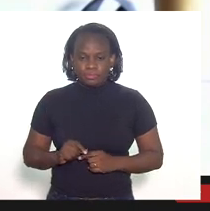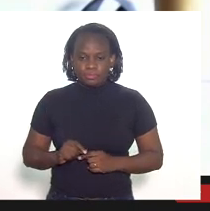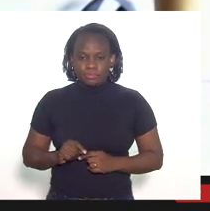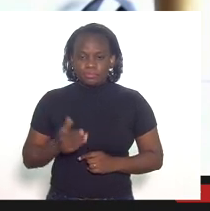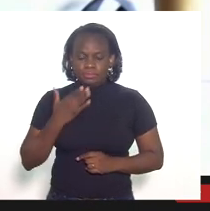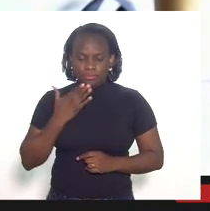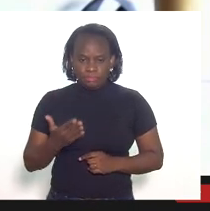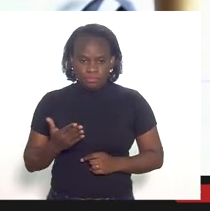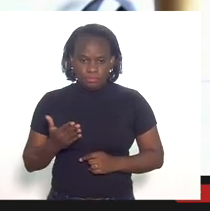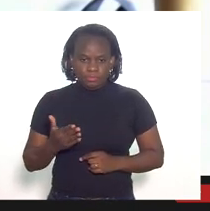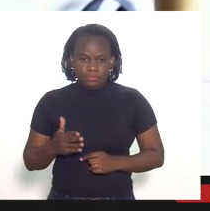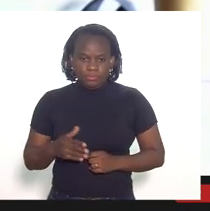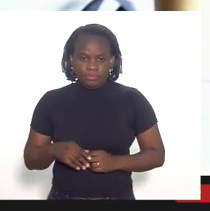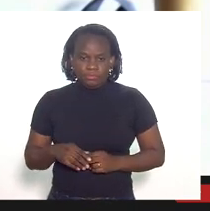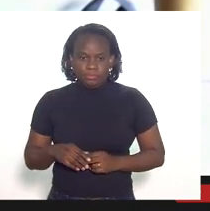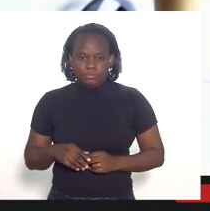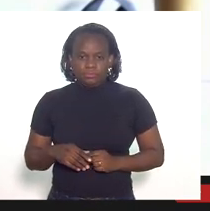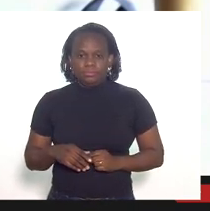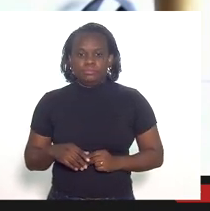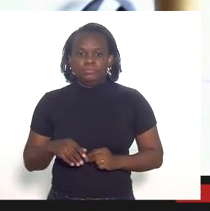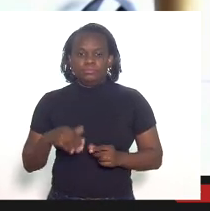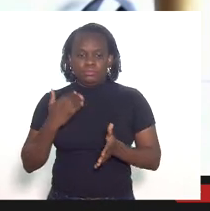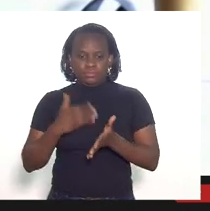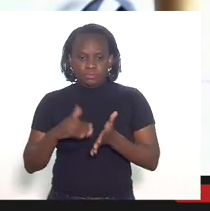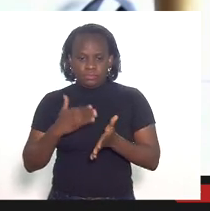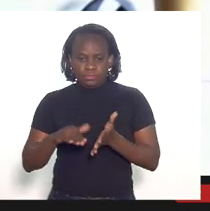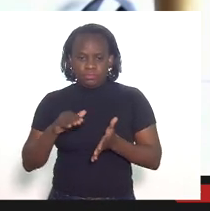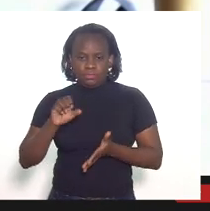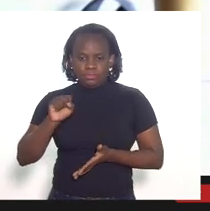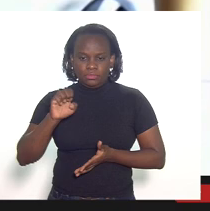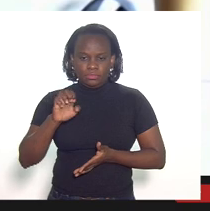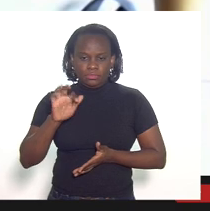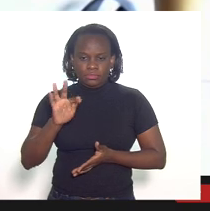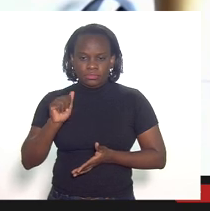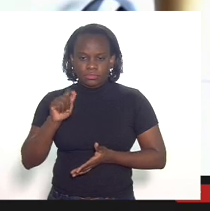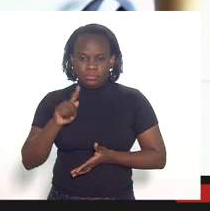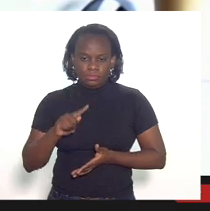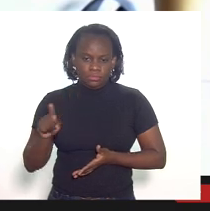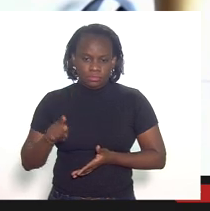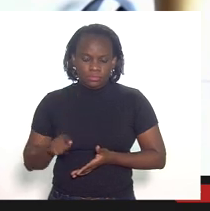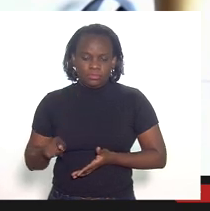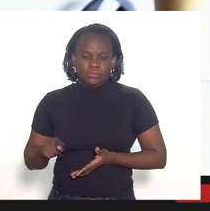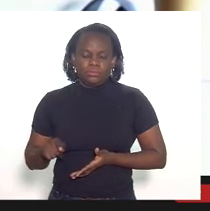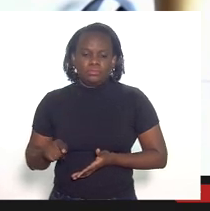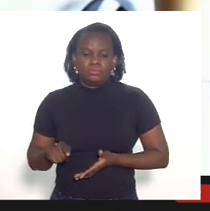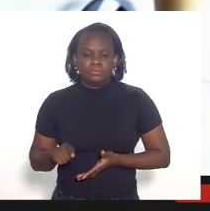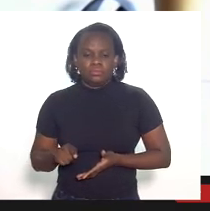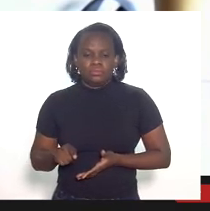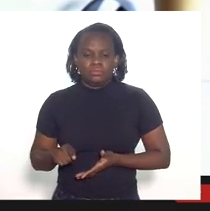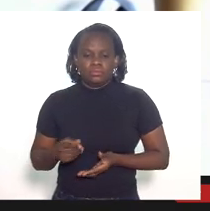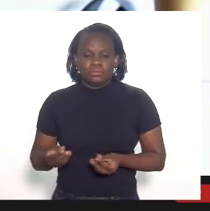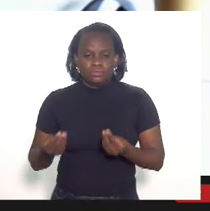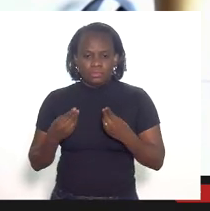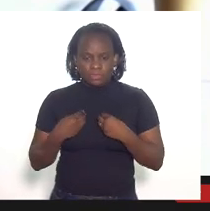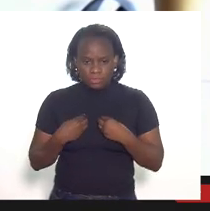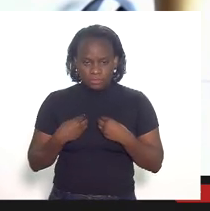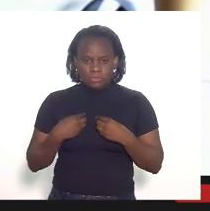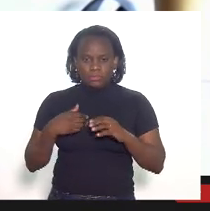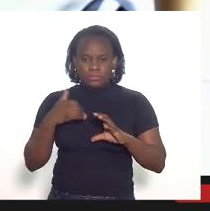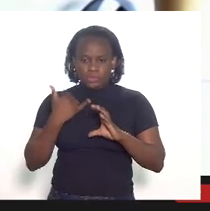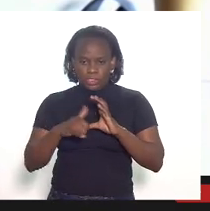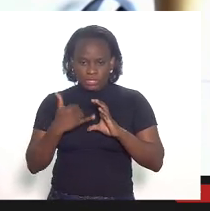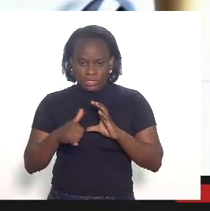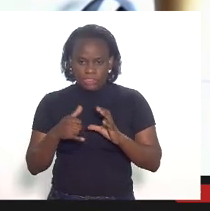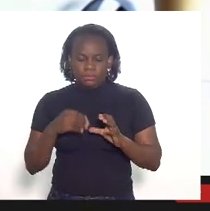solicitar a secretaria de fazenda que nos fornecesse por zap